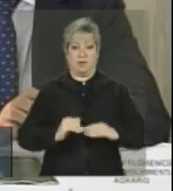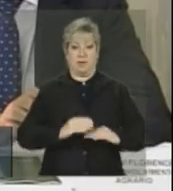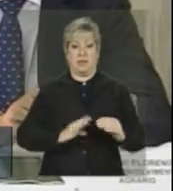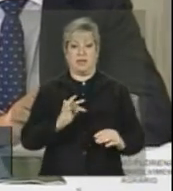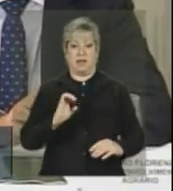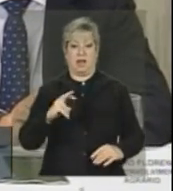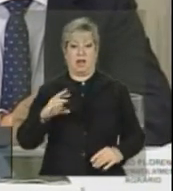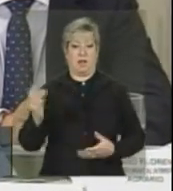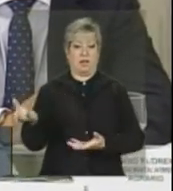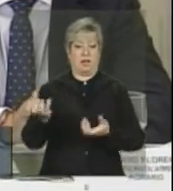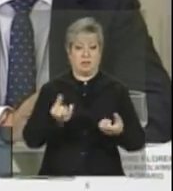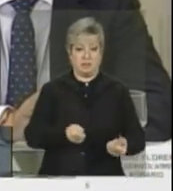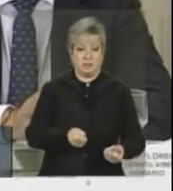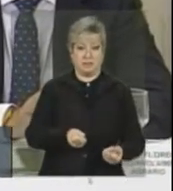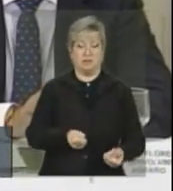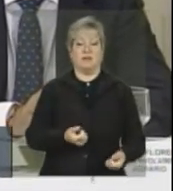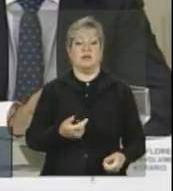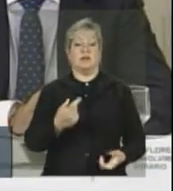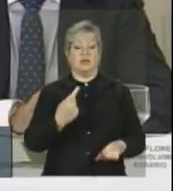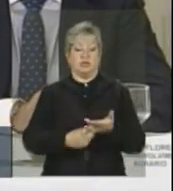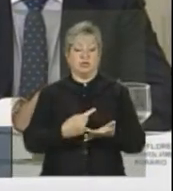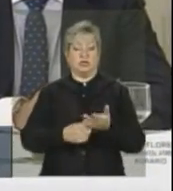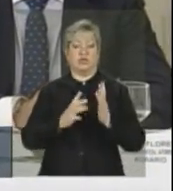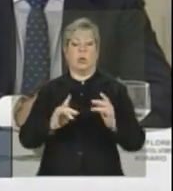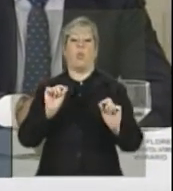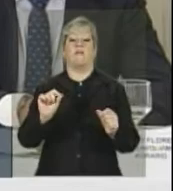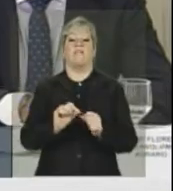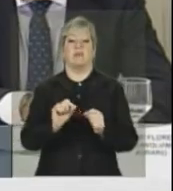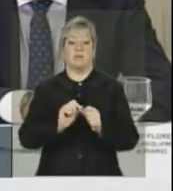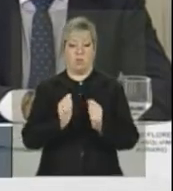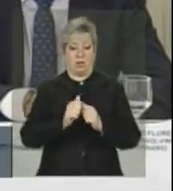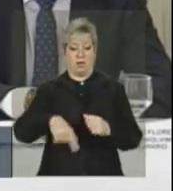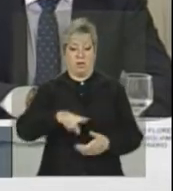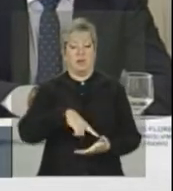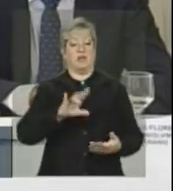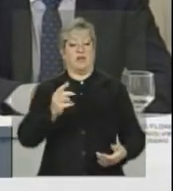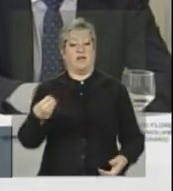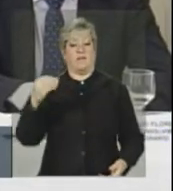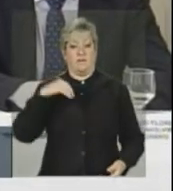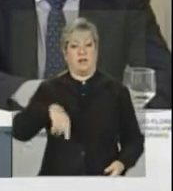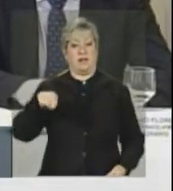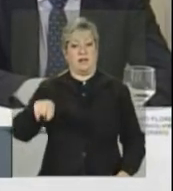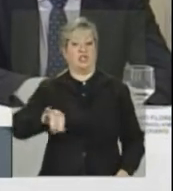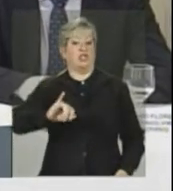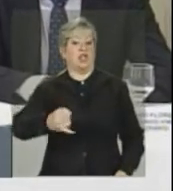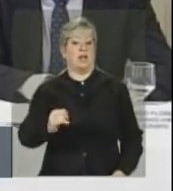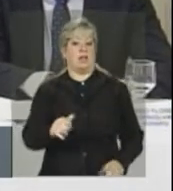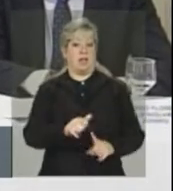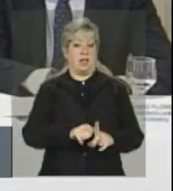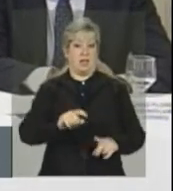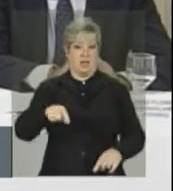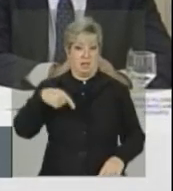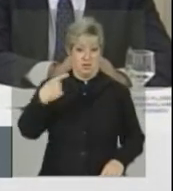contrato do que vão fazer com esse recurso, elas já vão receber agora em janeiro, mas é um número de famílias determinando, porque você não